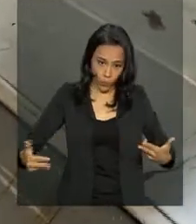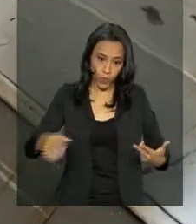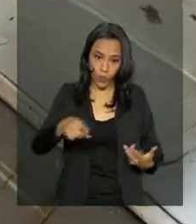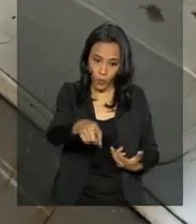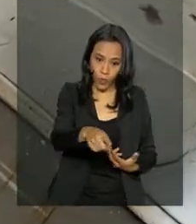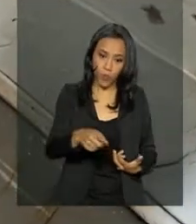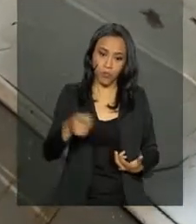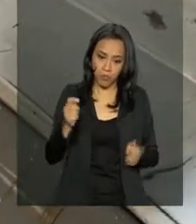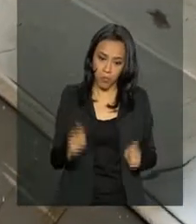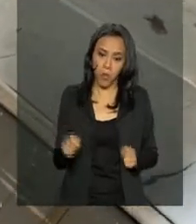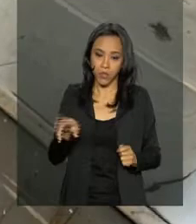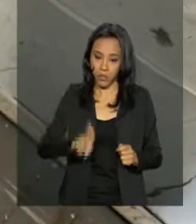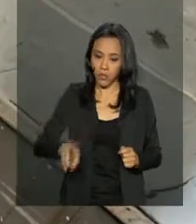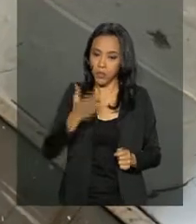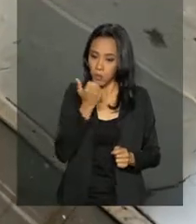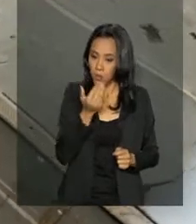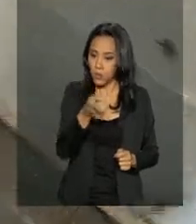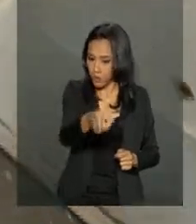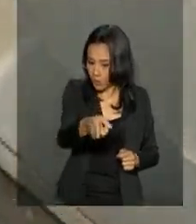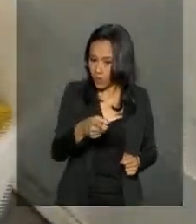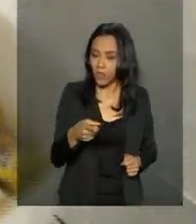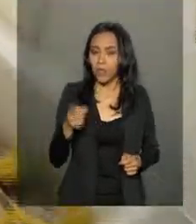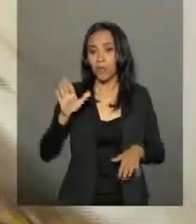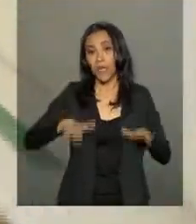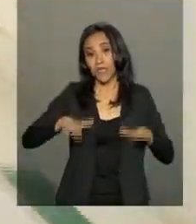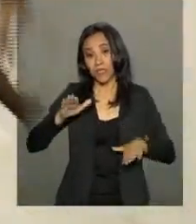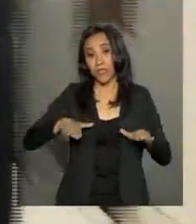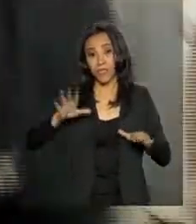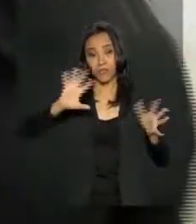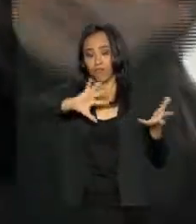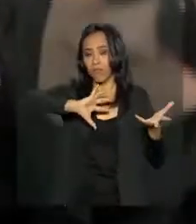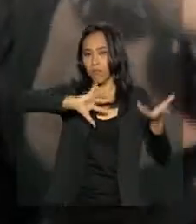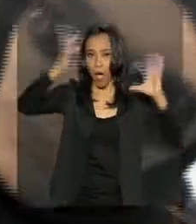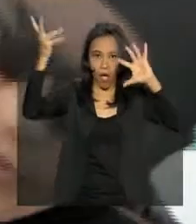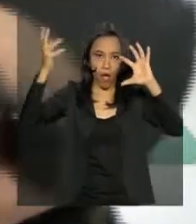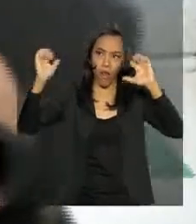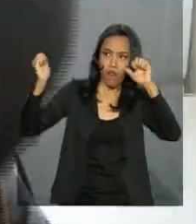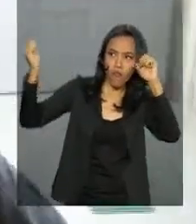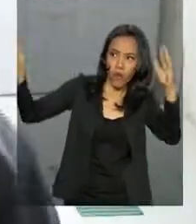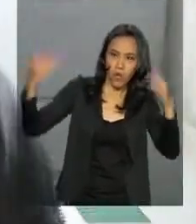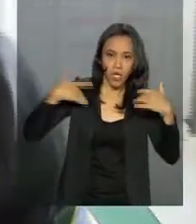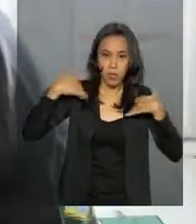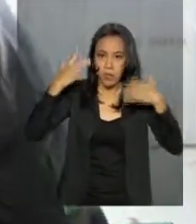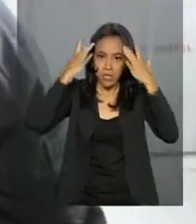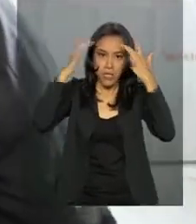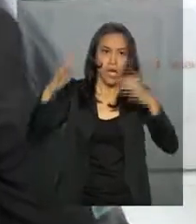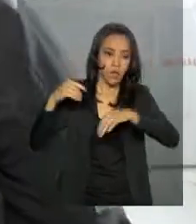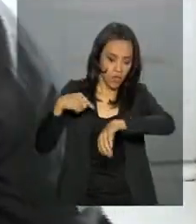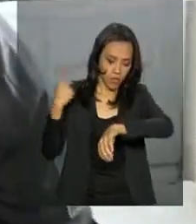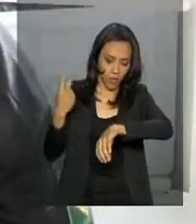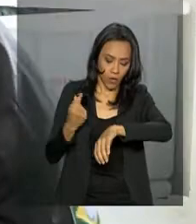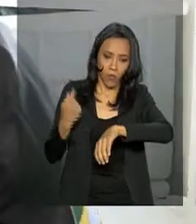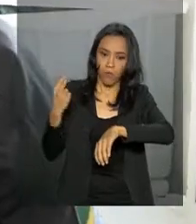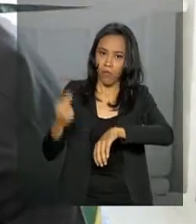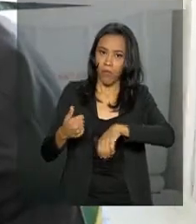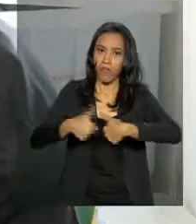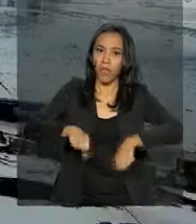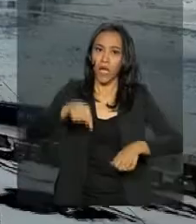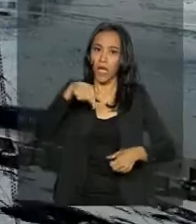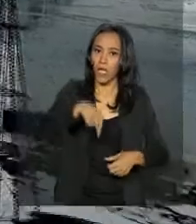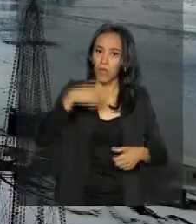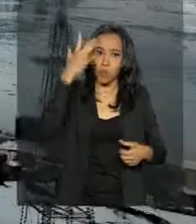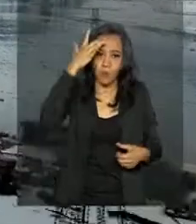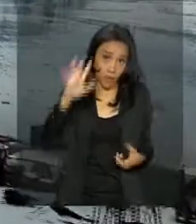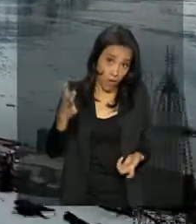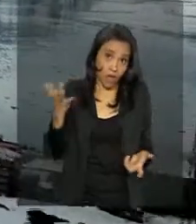consumir aqui. Às vezes o tempo, ele muda e a não sabe por quanto tempo a pessoa vai precisar ficar abrigada.